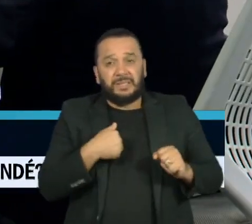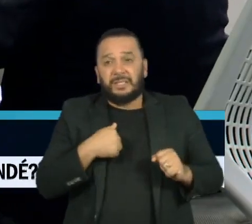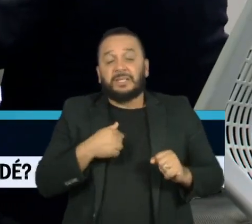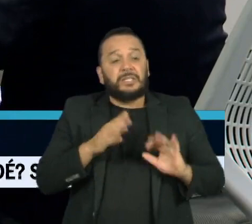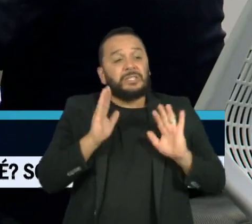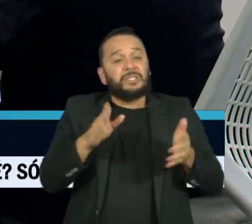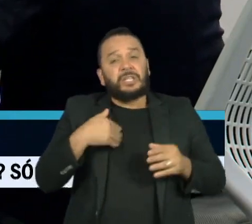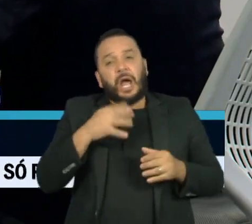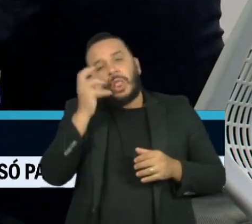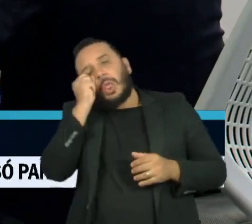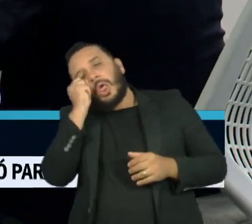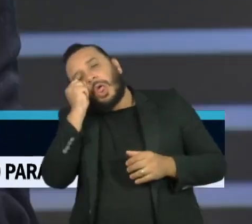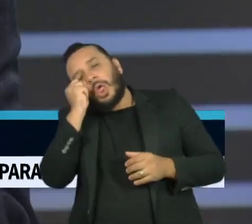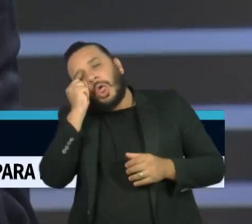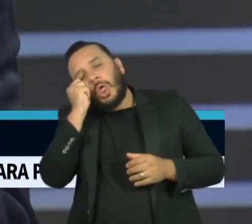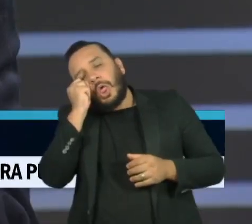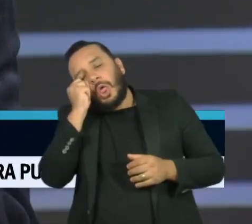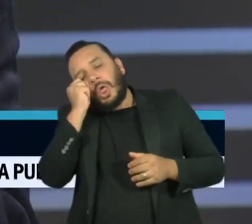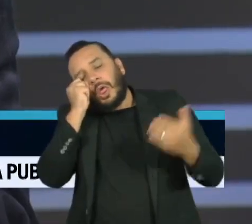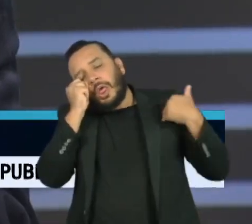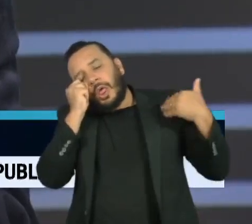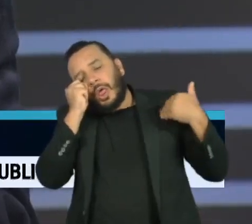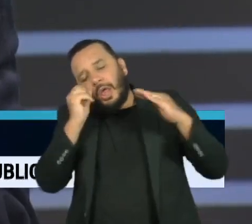E isso favorece bastante a evasão, né? Sim.